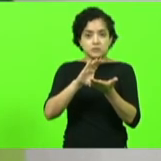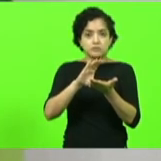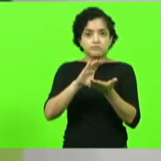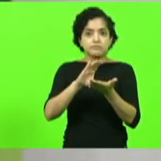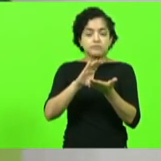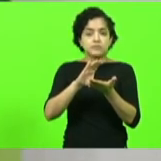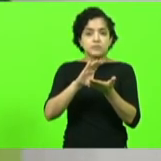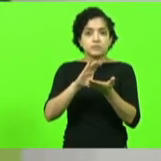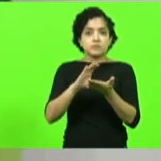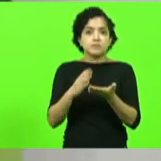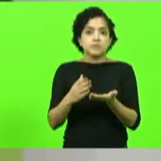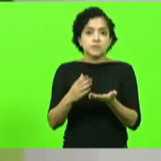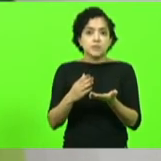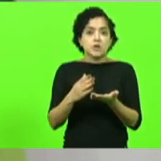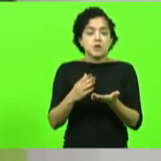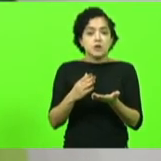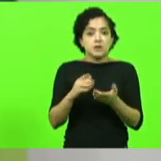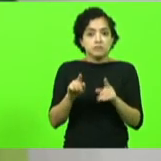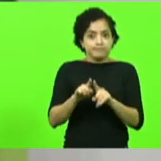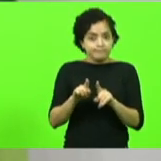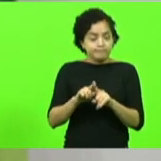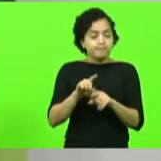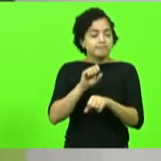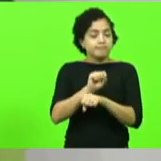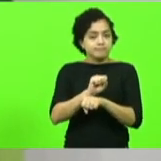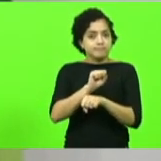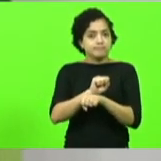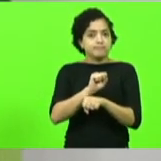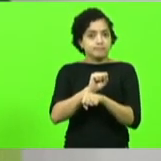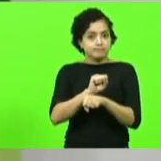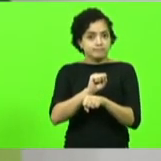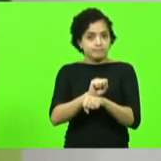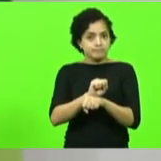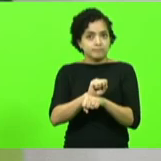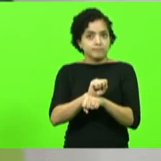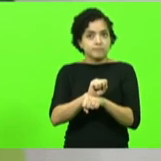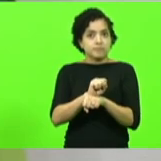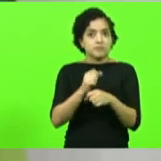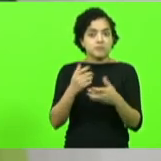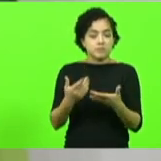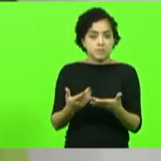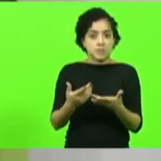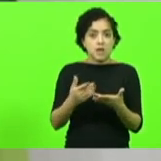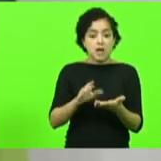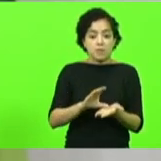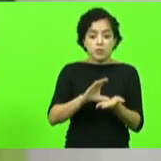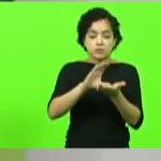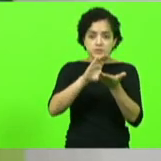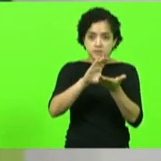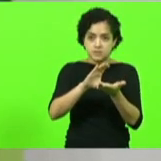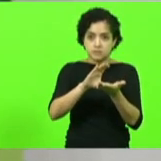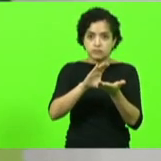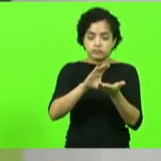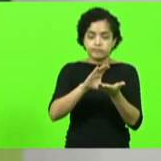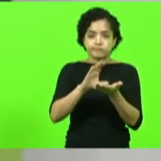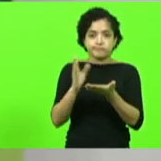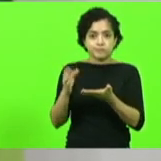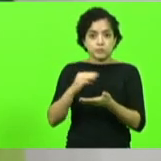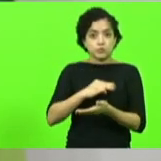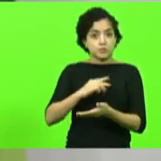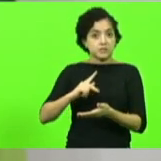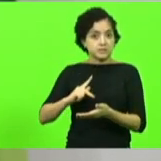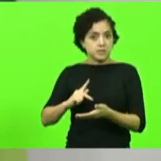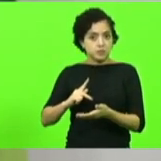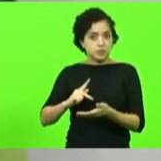nós estamos aguardando ainda a posição do conselho superior do ministério público de Santa